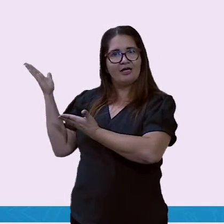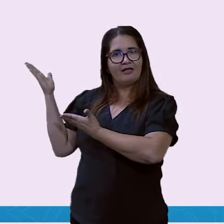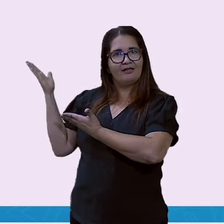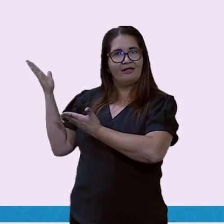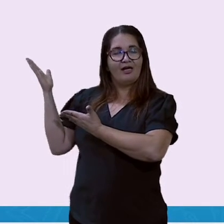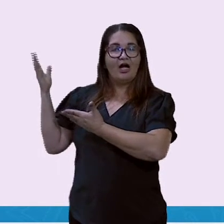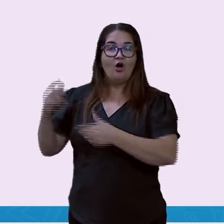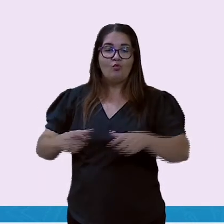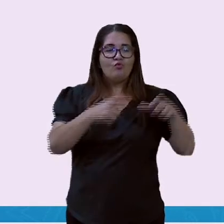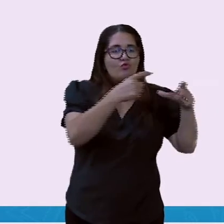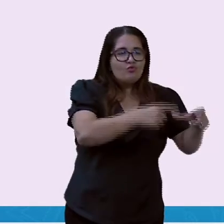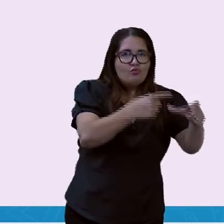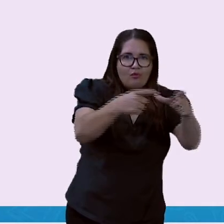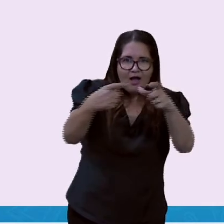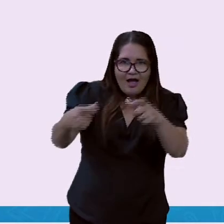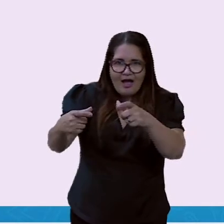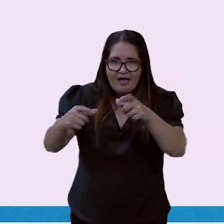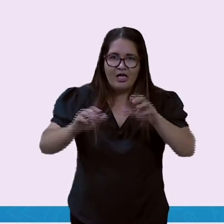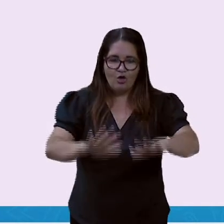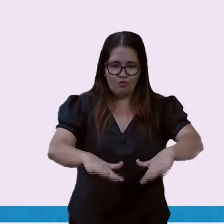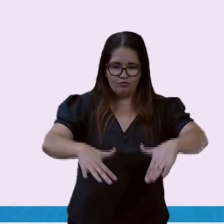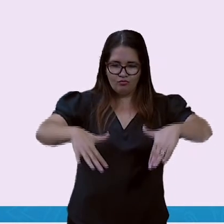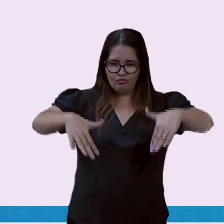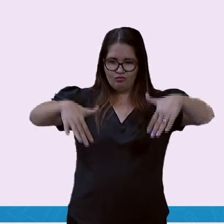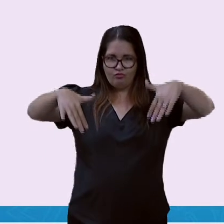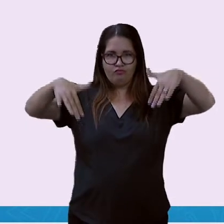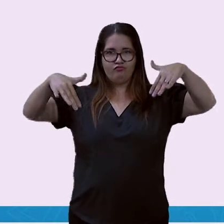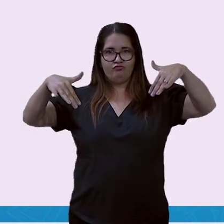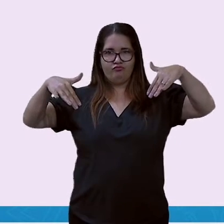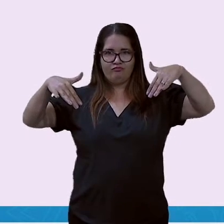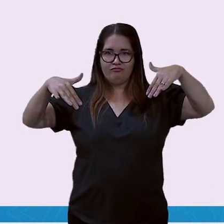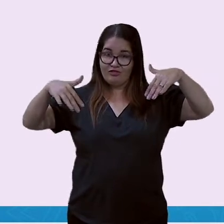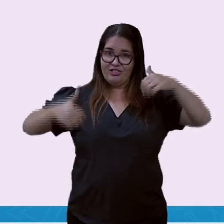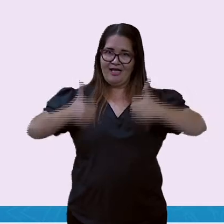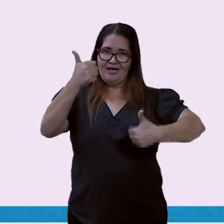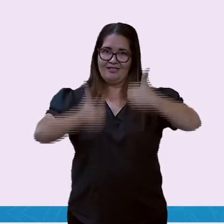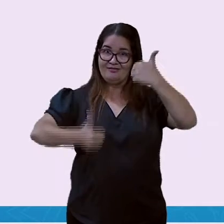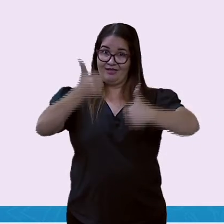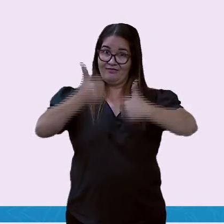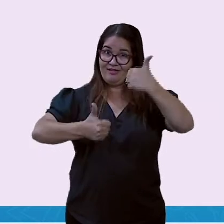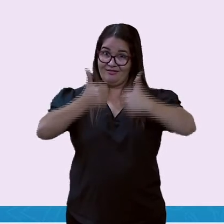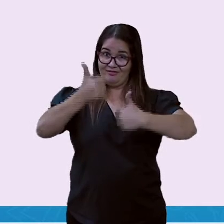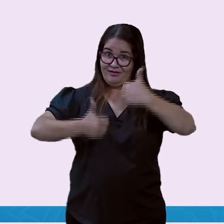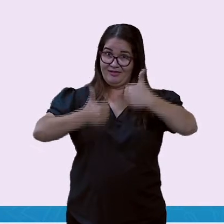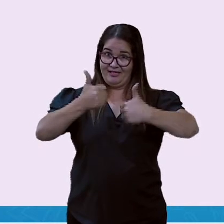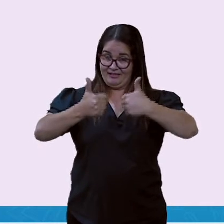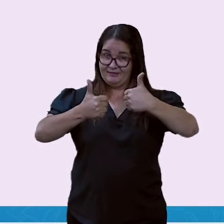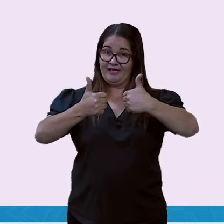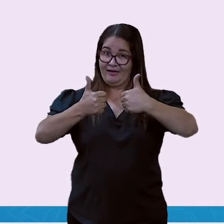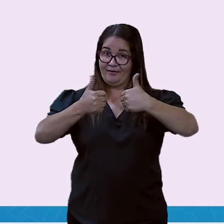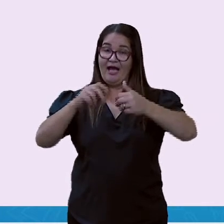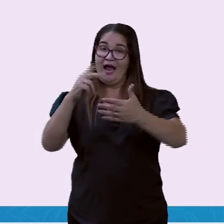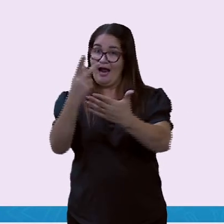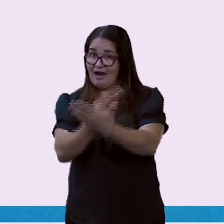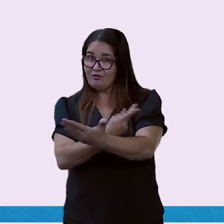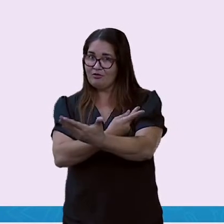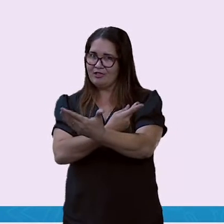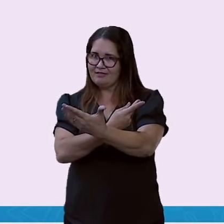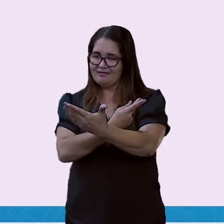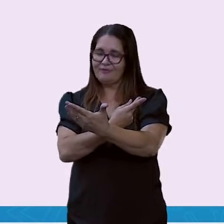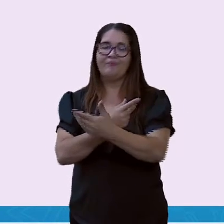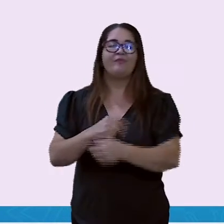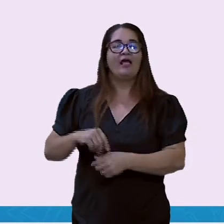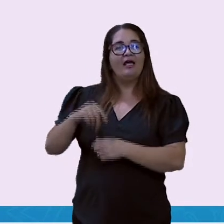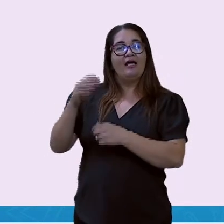E nós vamos falar aqui agora dos estádios que recebeu essa competição aqui no Brasil. Em